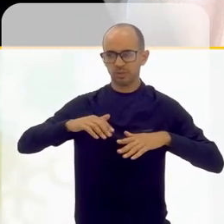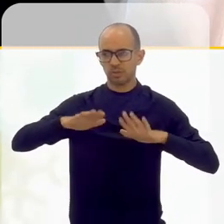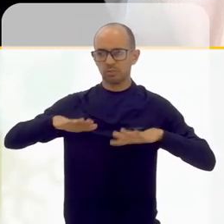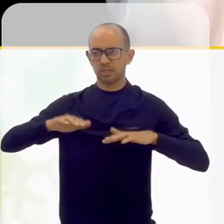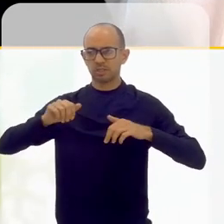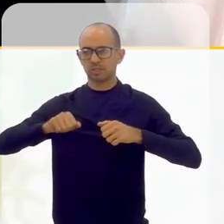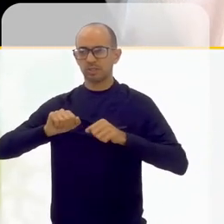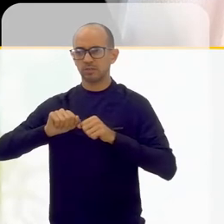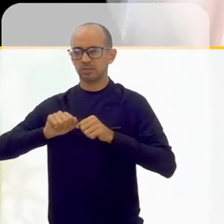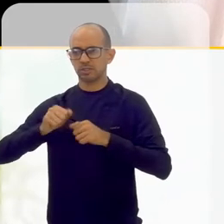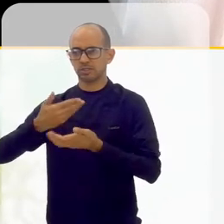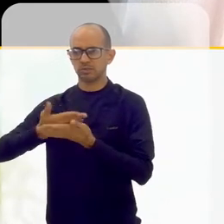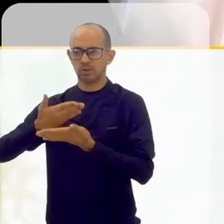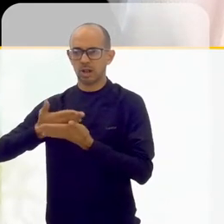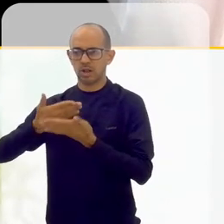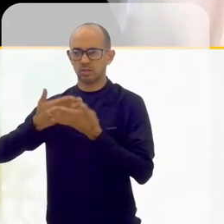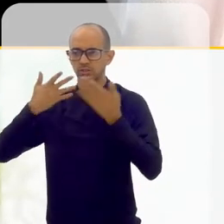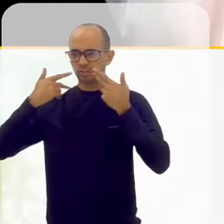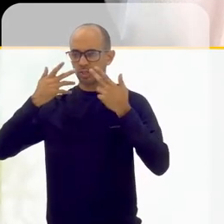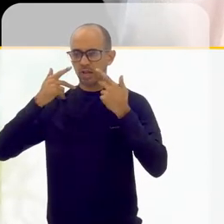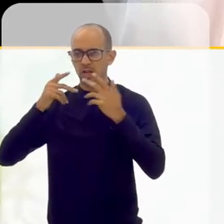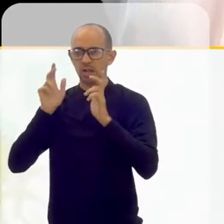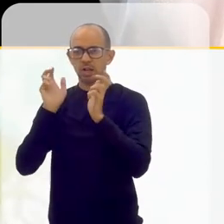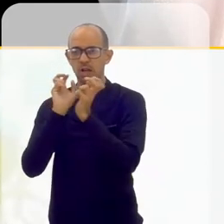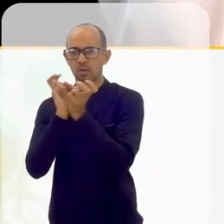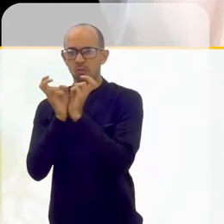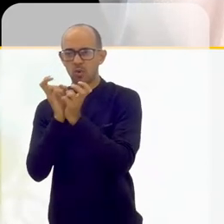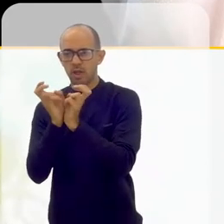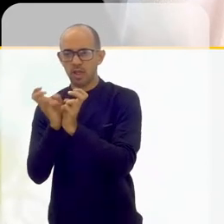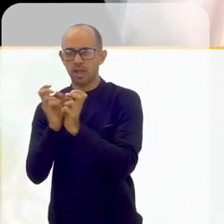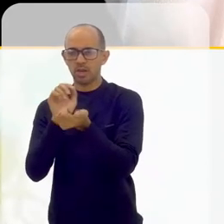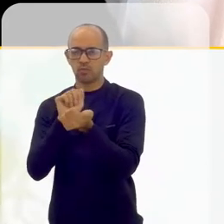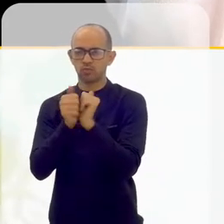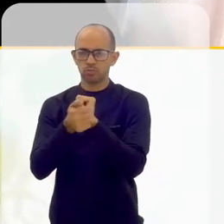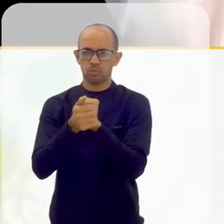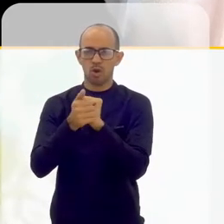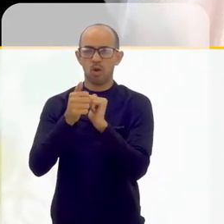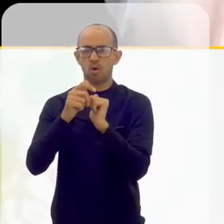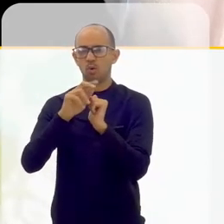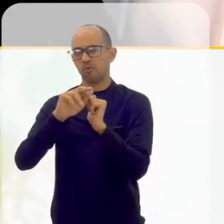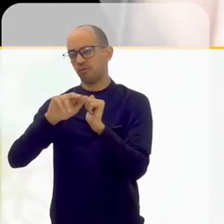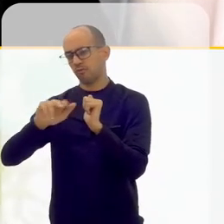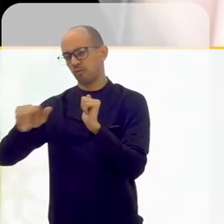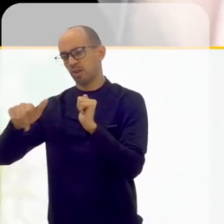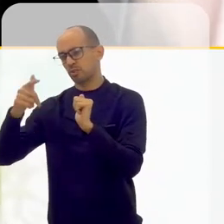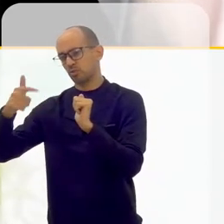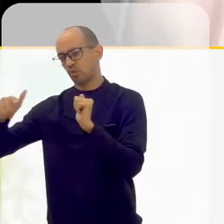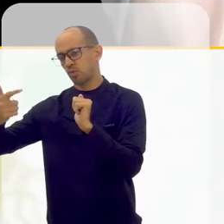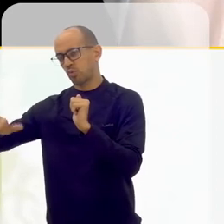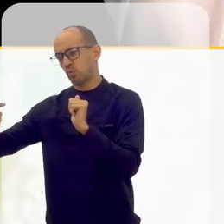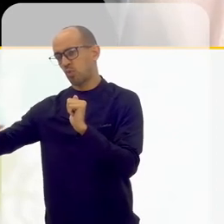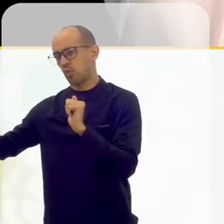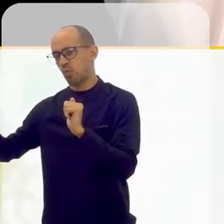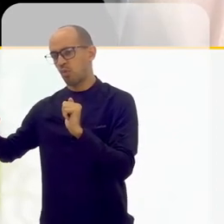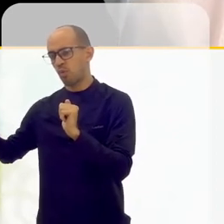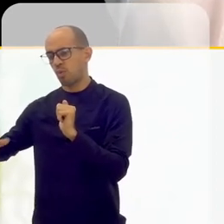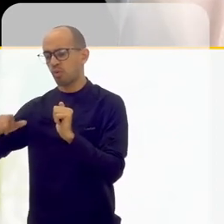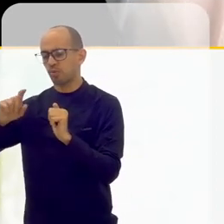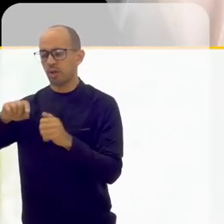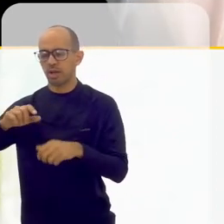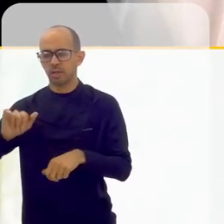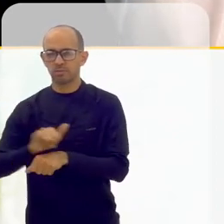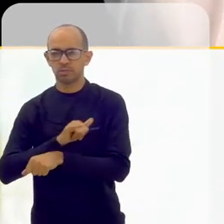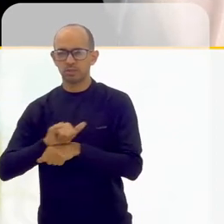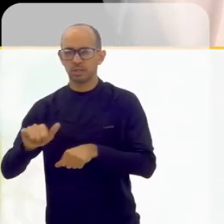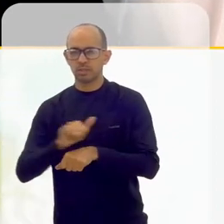uma aula de teatro comigo, eu estava fazendo uma aula de capoeira, eu estava fazendo uma aula de futebol com os profissionais lá dentro, era uma válvula de escape para